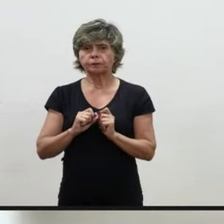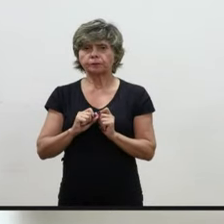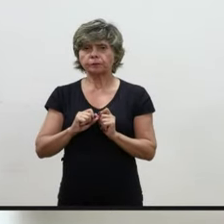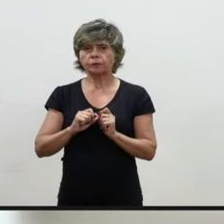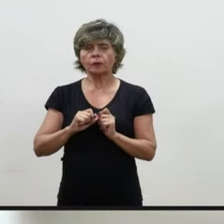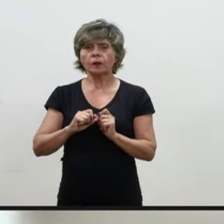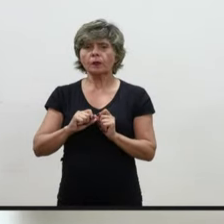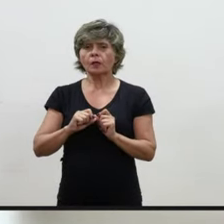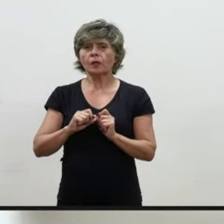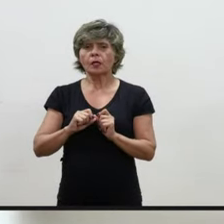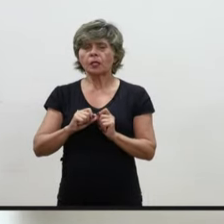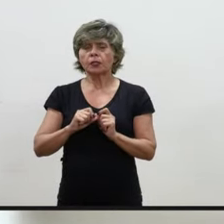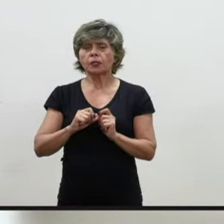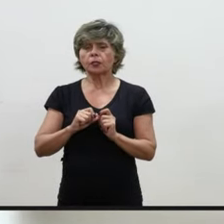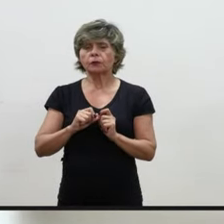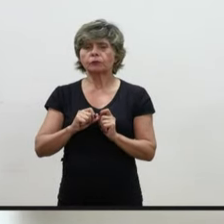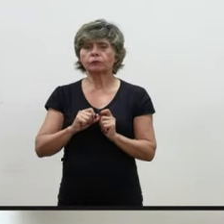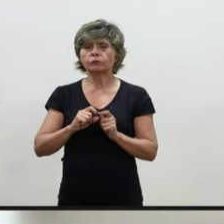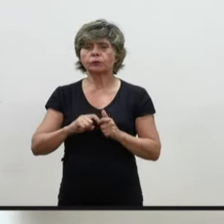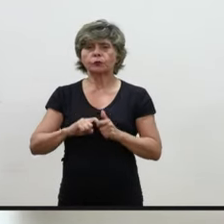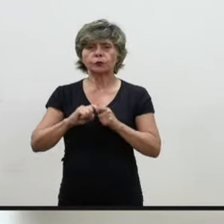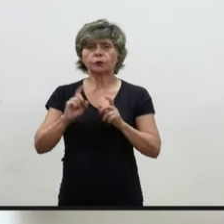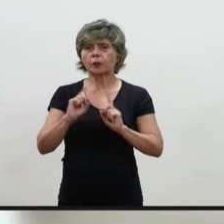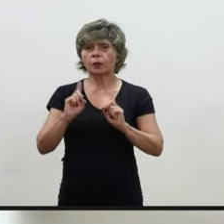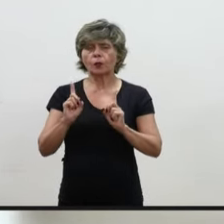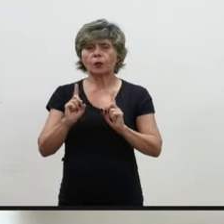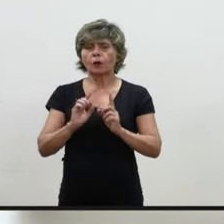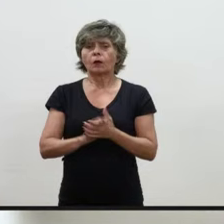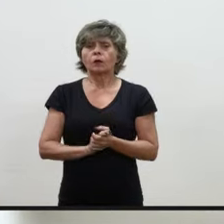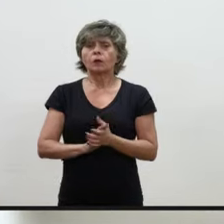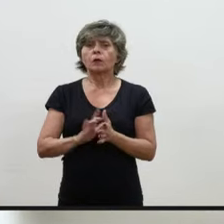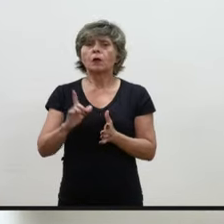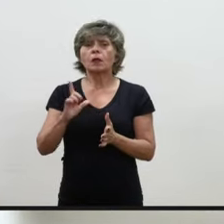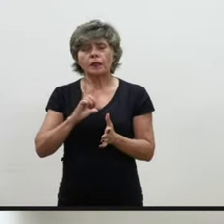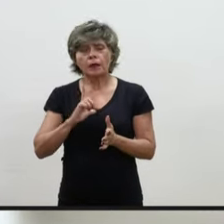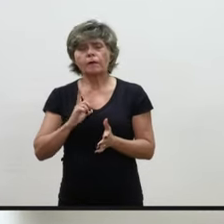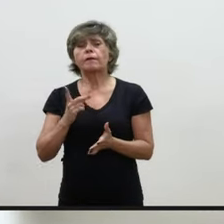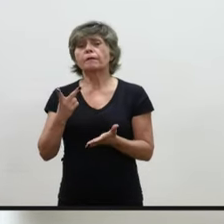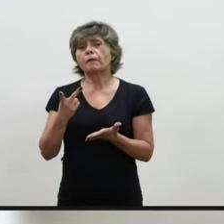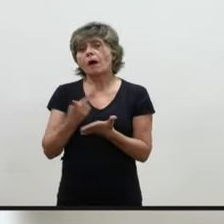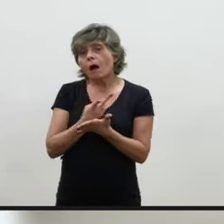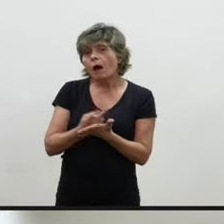essa intenção de que realmente houve um erro.